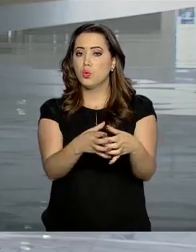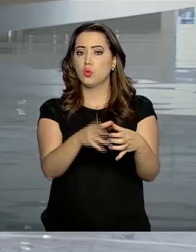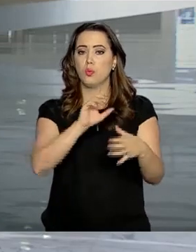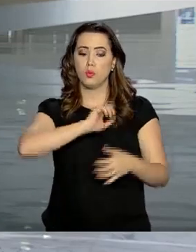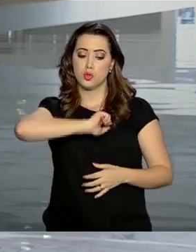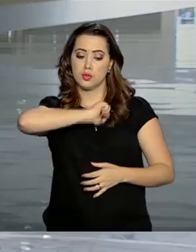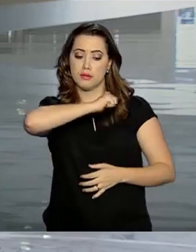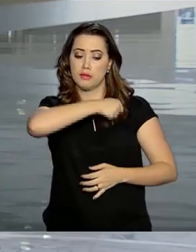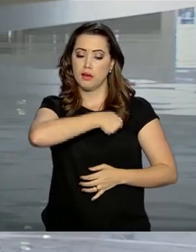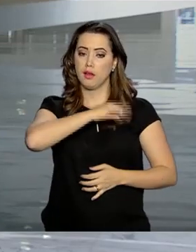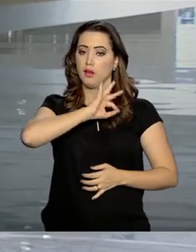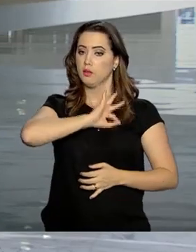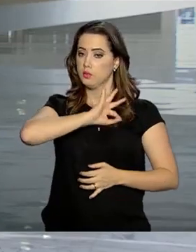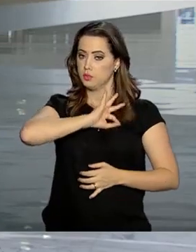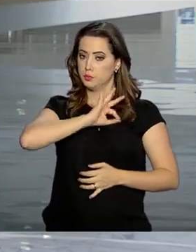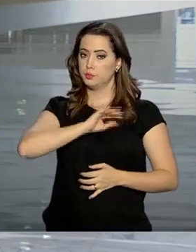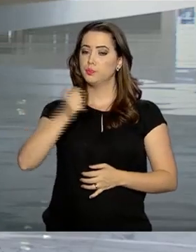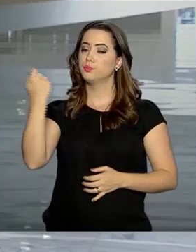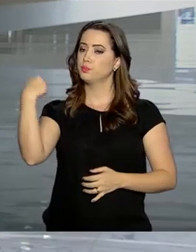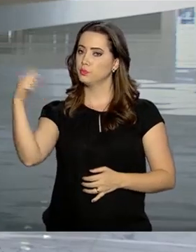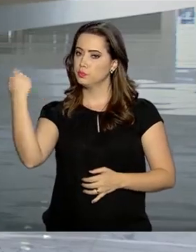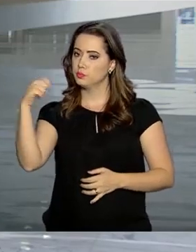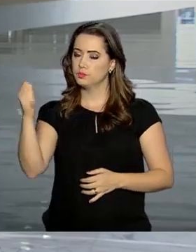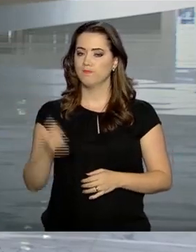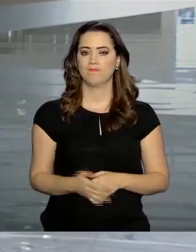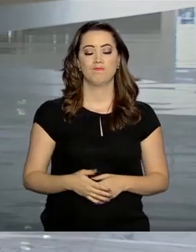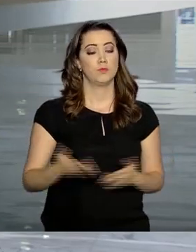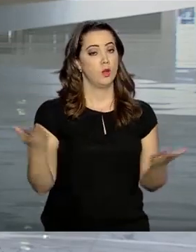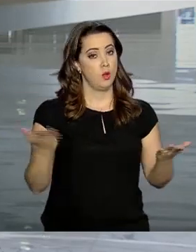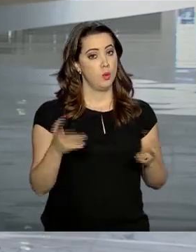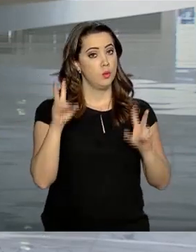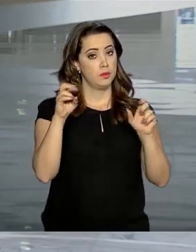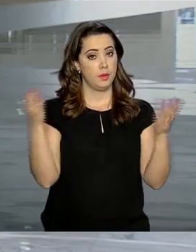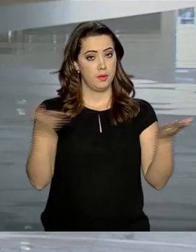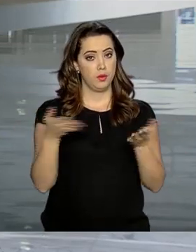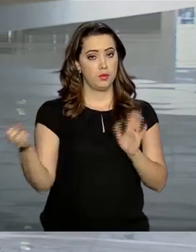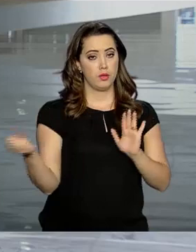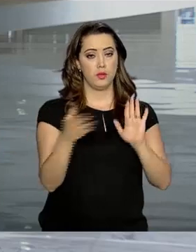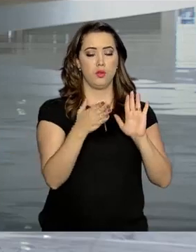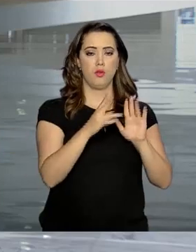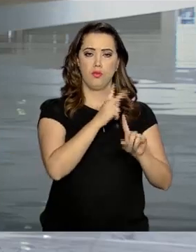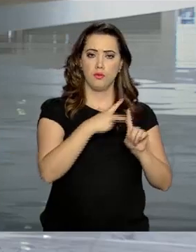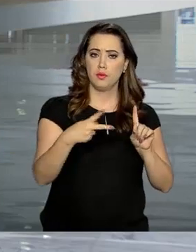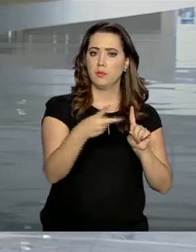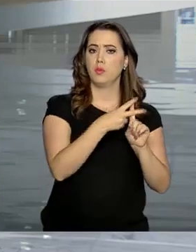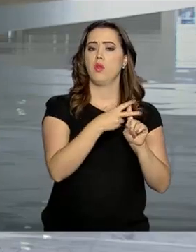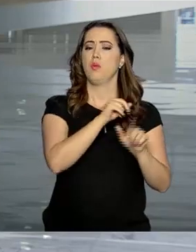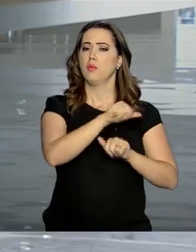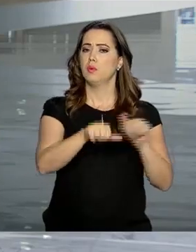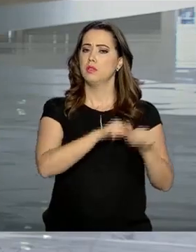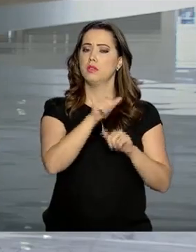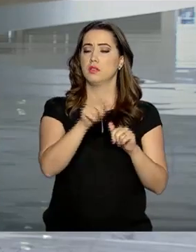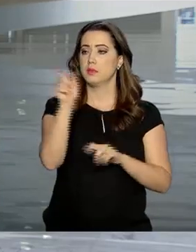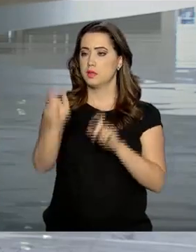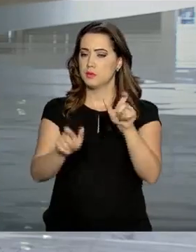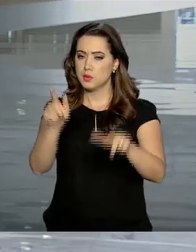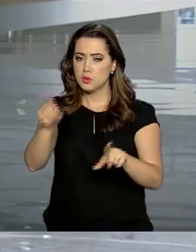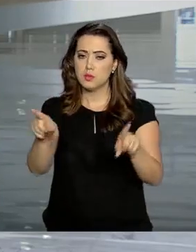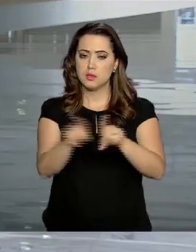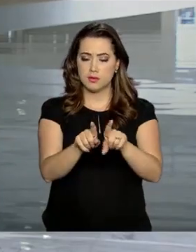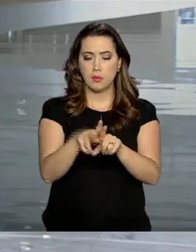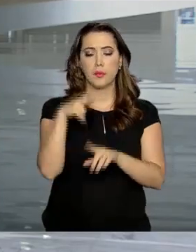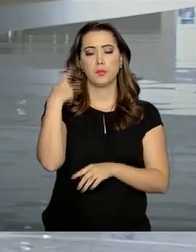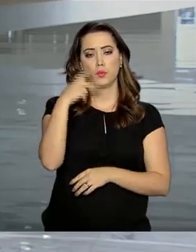do Sul. O assunto agora é a proposta da nova Previdência, que traz mudanças não só para os trabalhadores, mas também